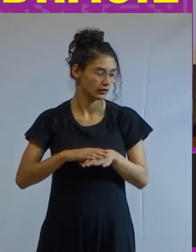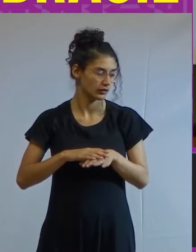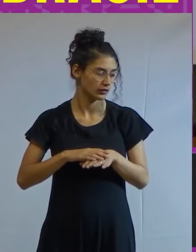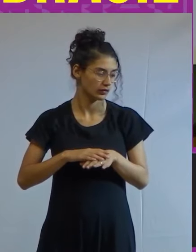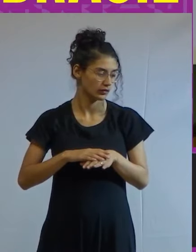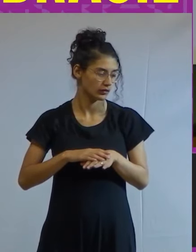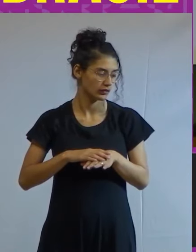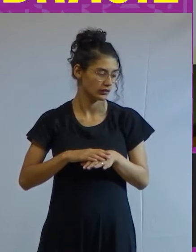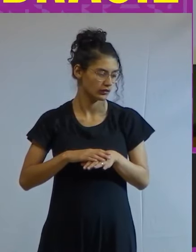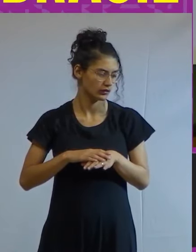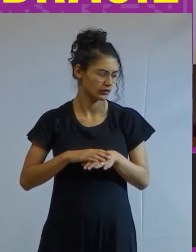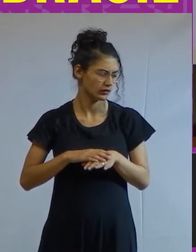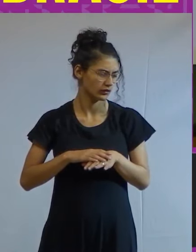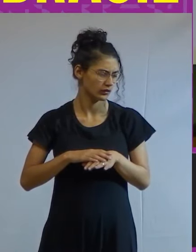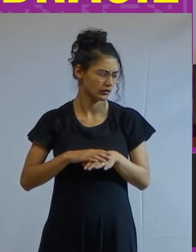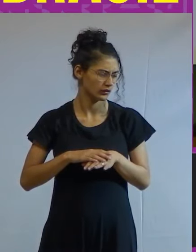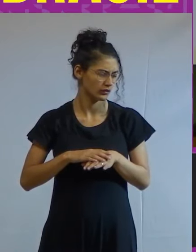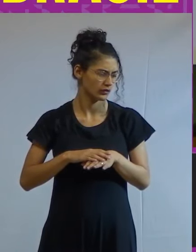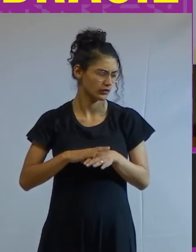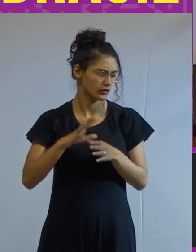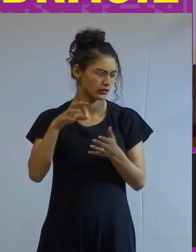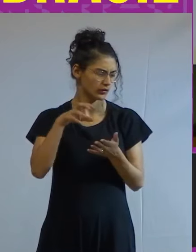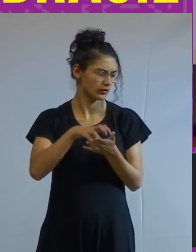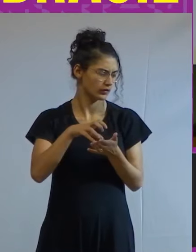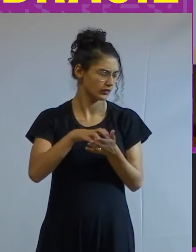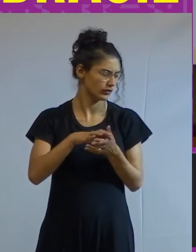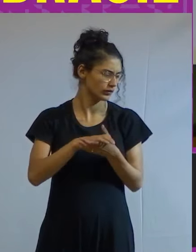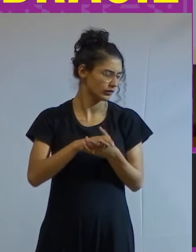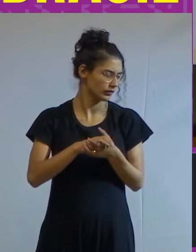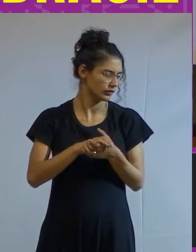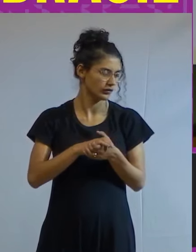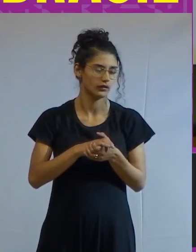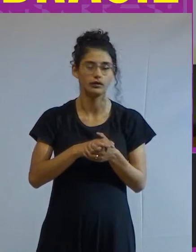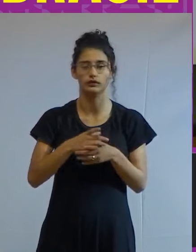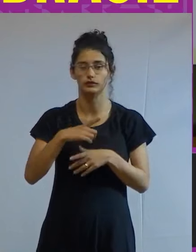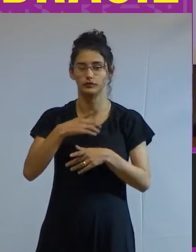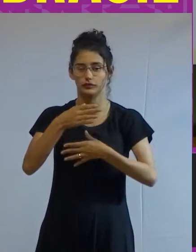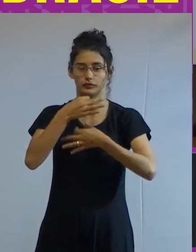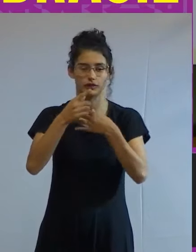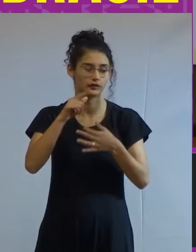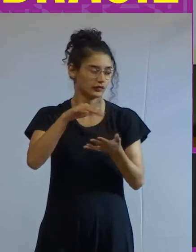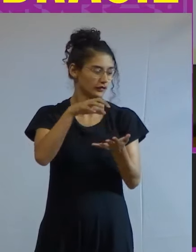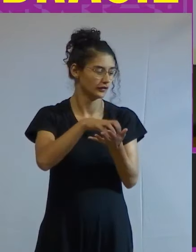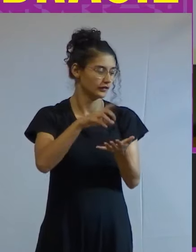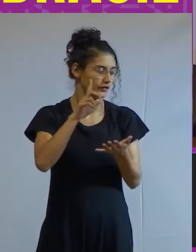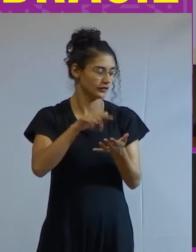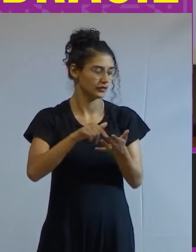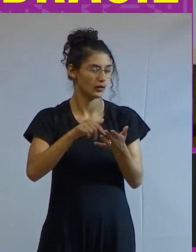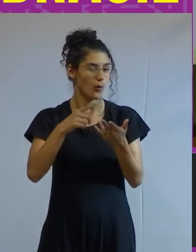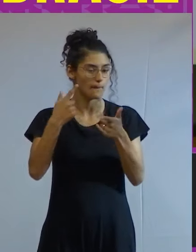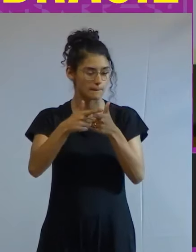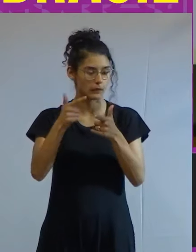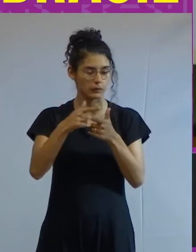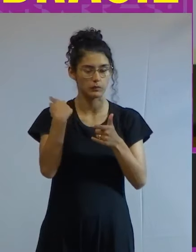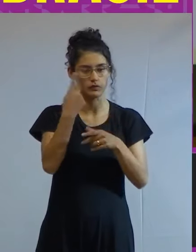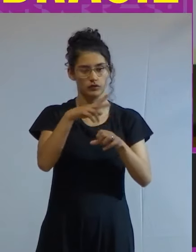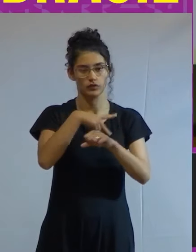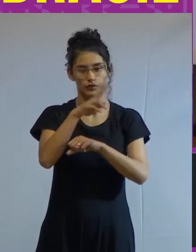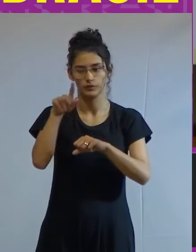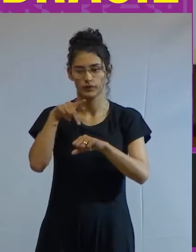principalmente com o centrão eu Natália tenho uma opinião que o centrão é o câncer do nosso país